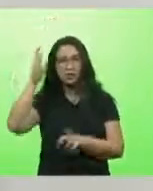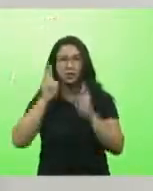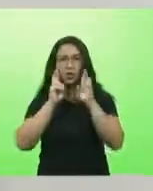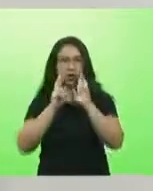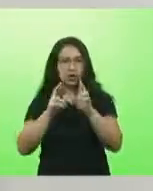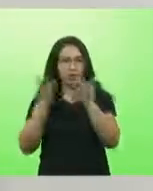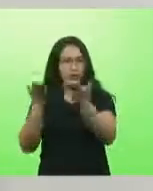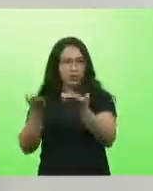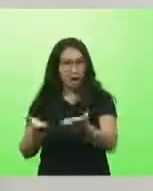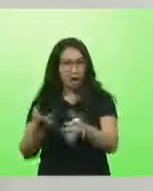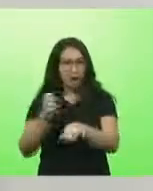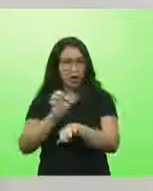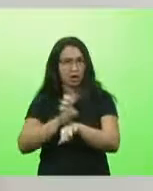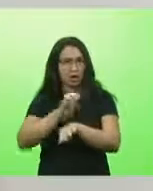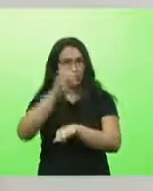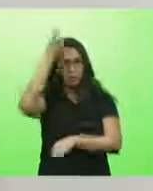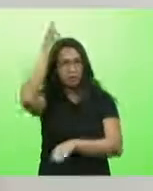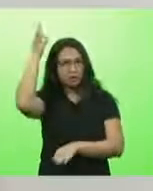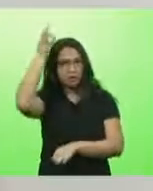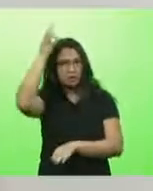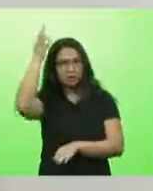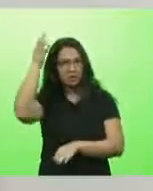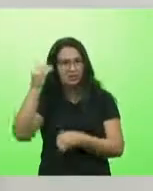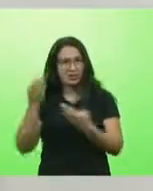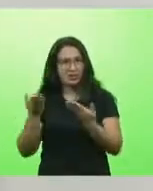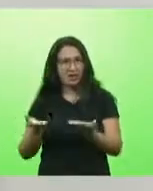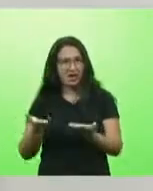Espírito Santo perto de Santa Catarina?